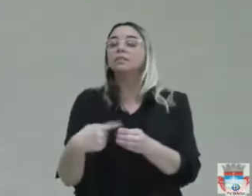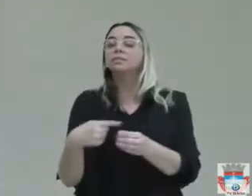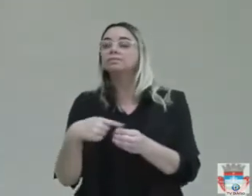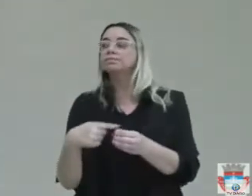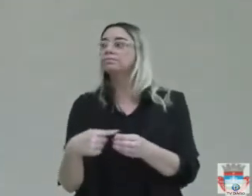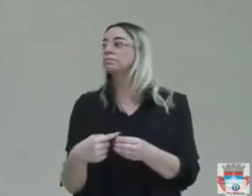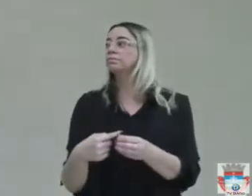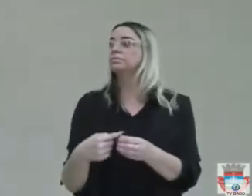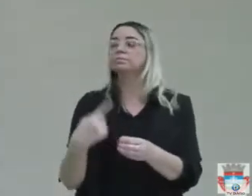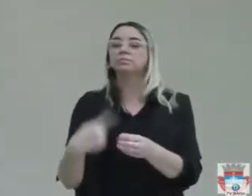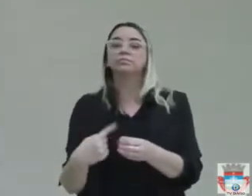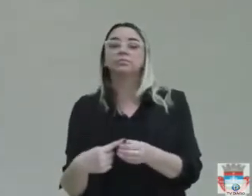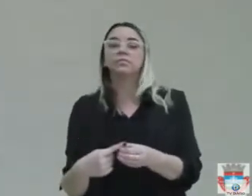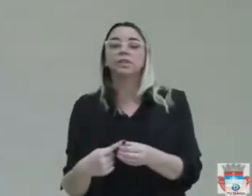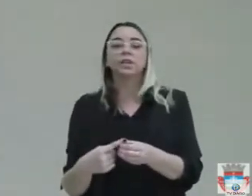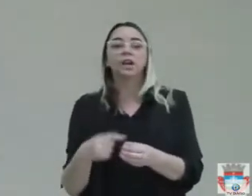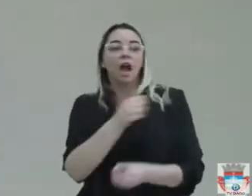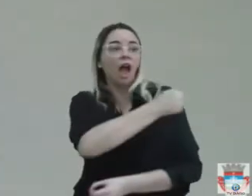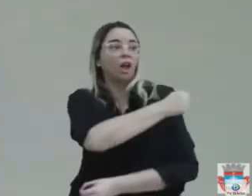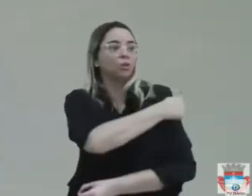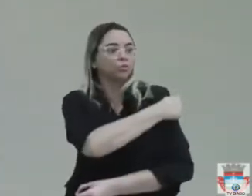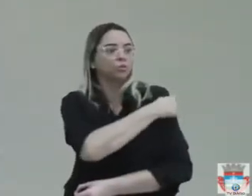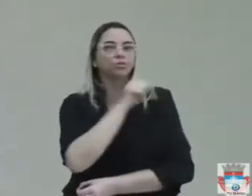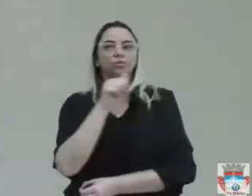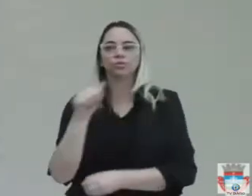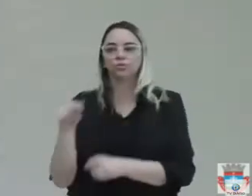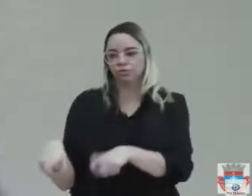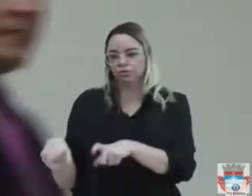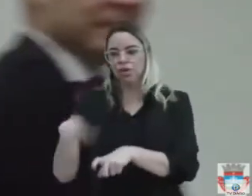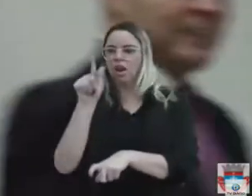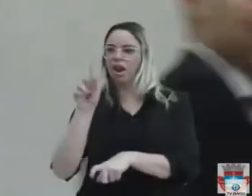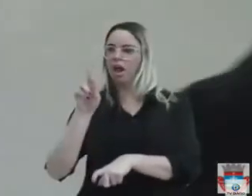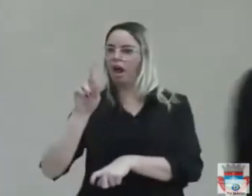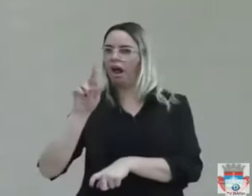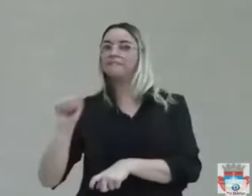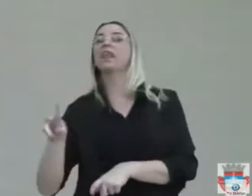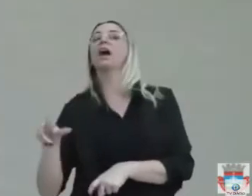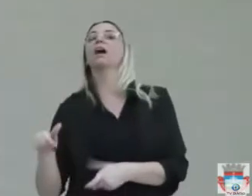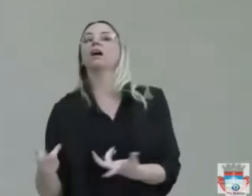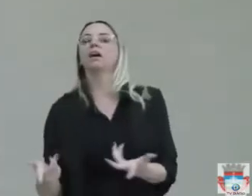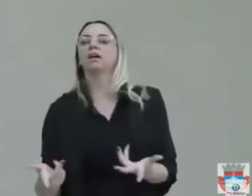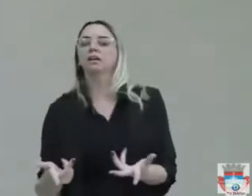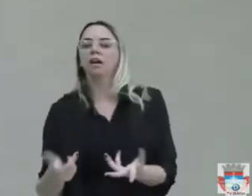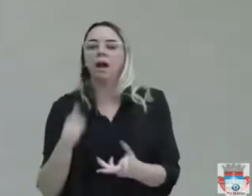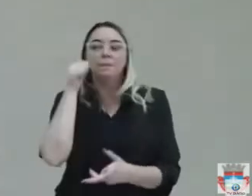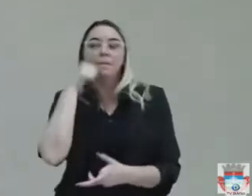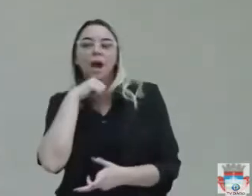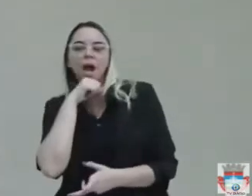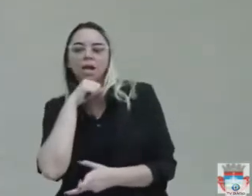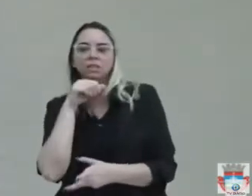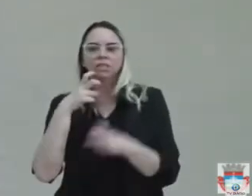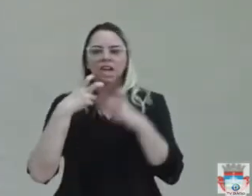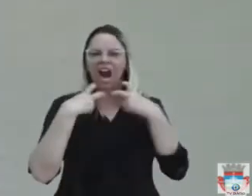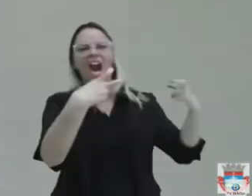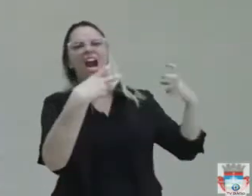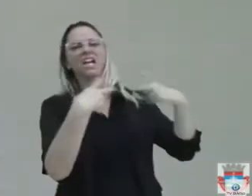que usou para pegar os alunos do gravatar, foi preciso uma mãe fazer um áudio, reclamando, esculhambando,